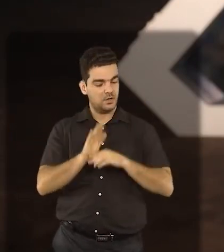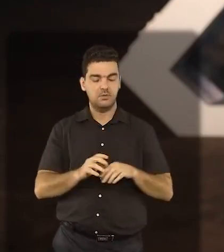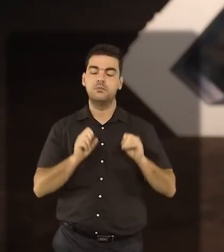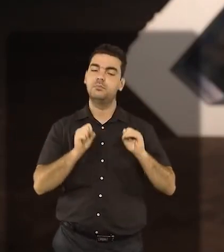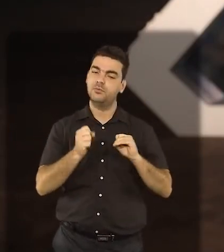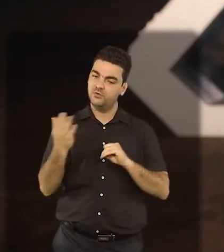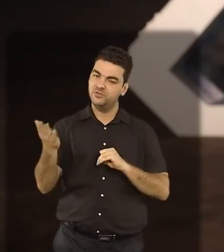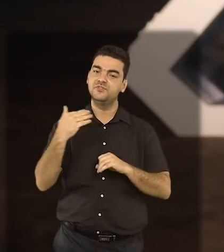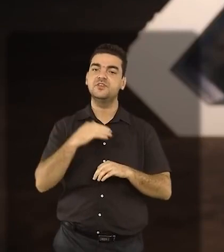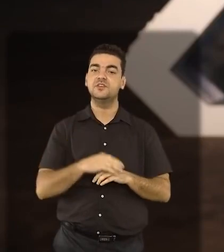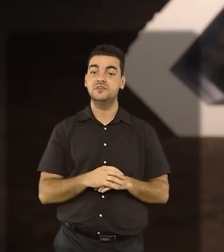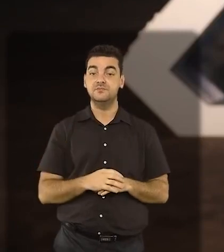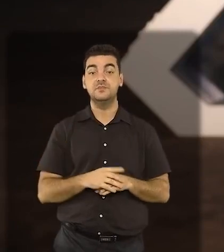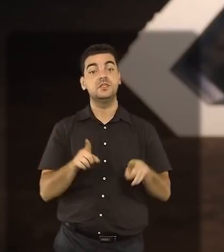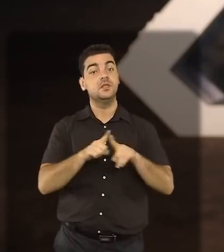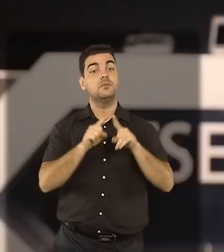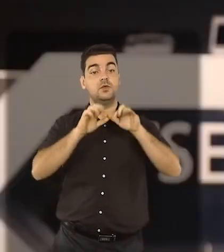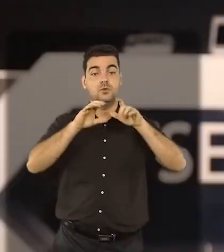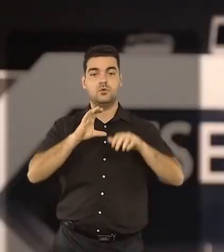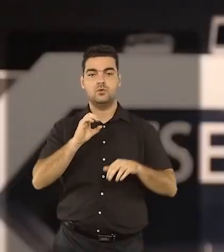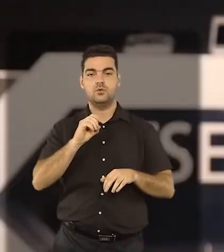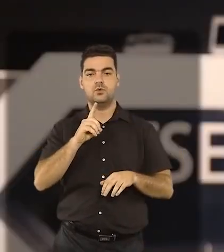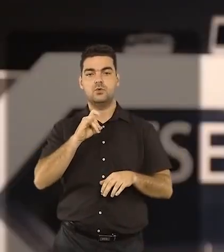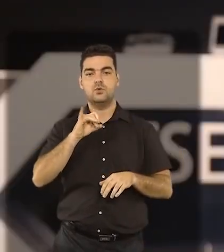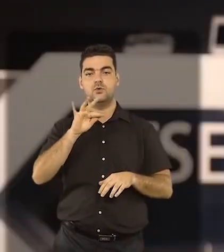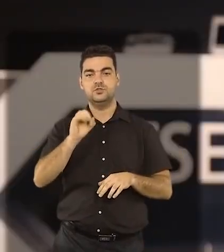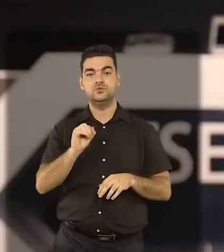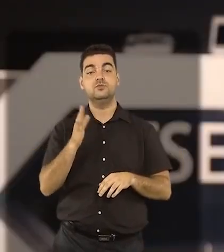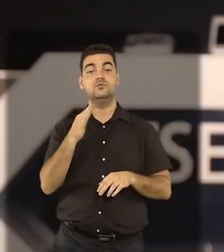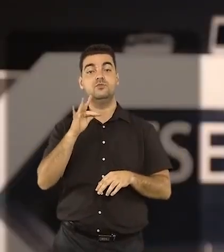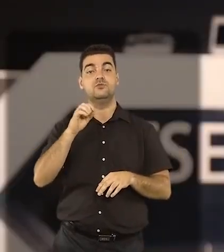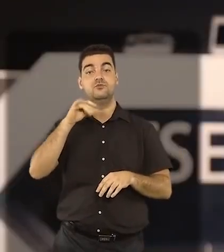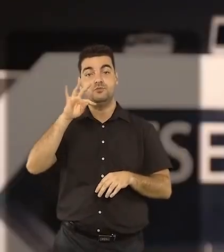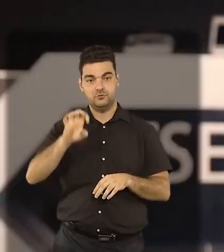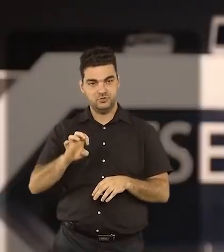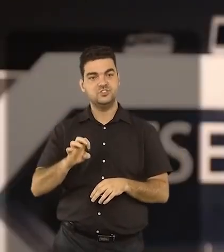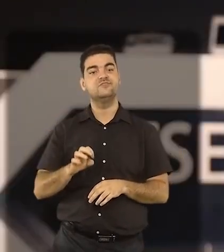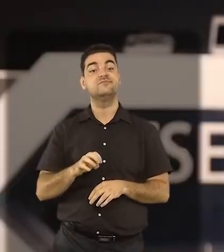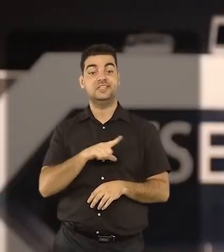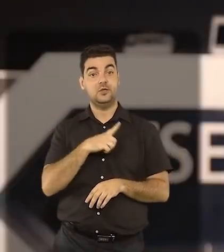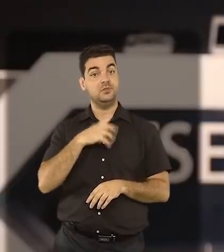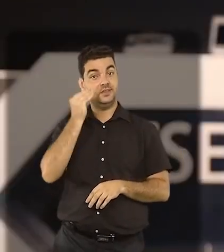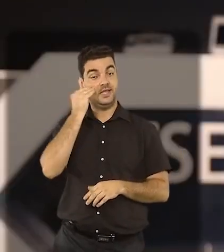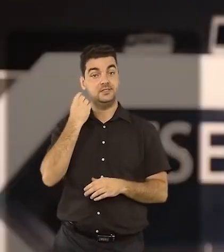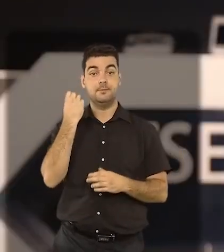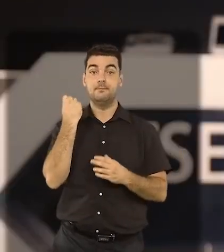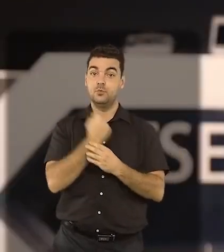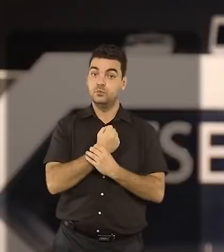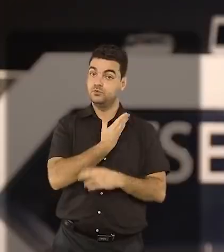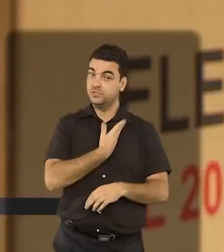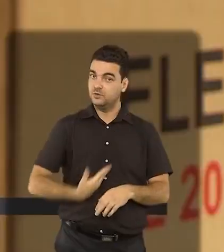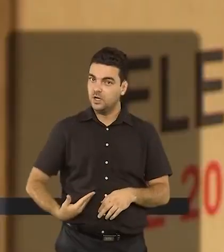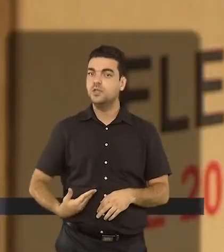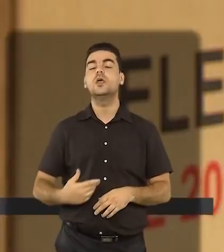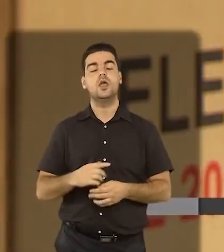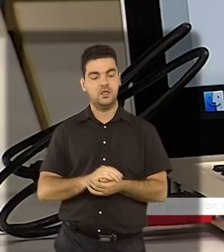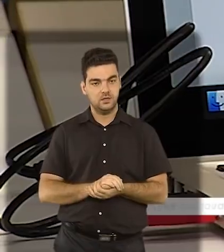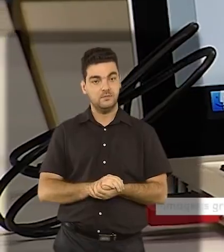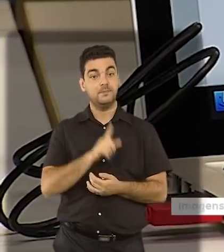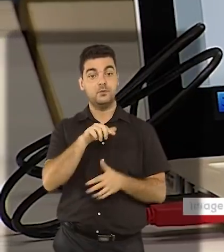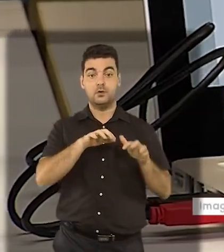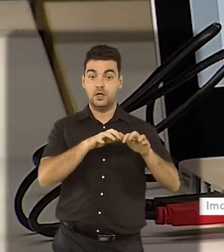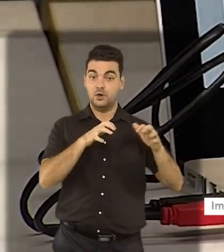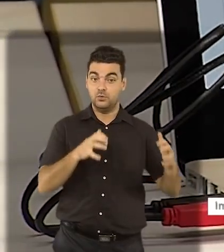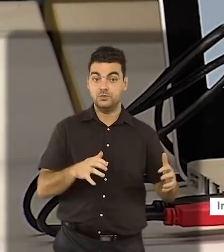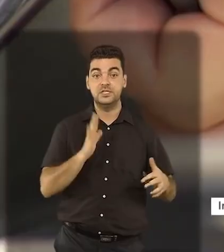programas, inclusive o seu código-fonte. Tem ainda o chamado teste público de segurança. A urna,